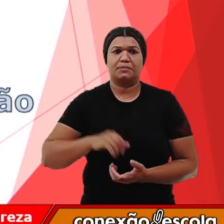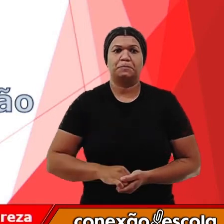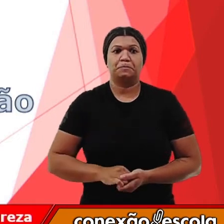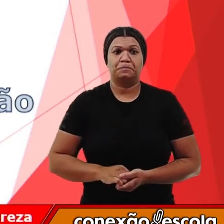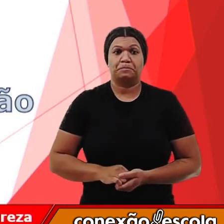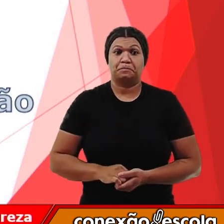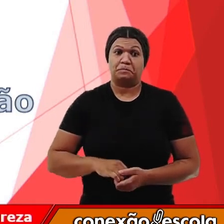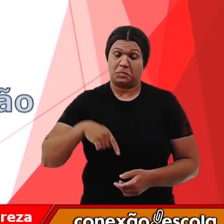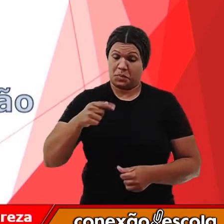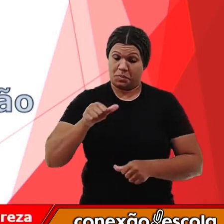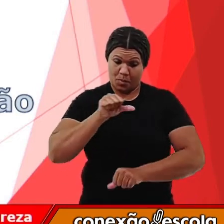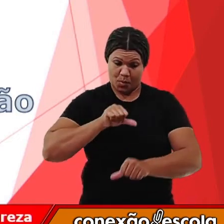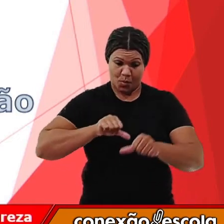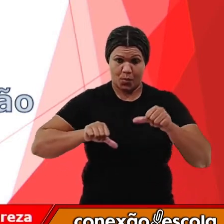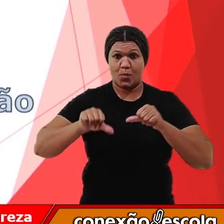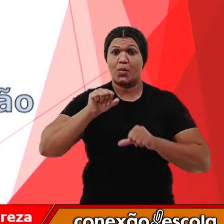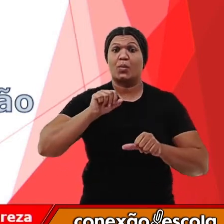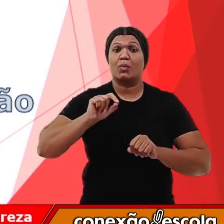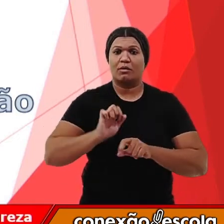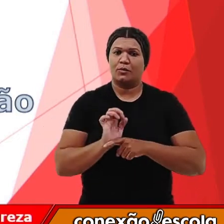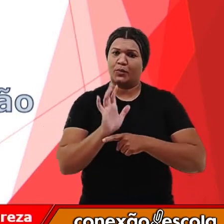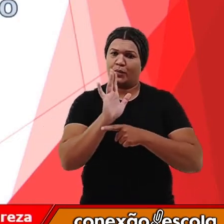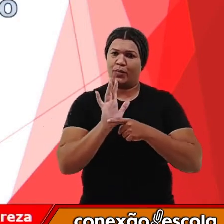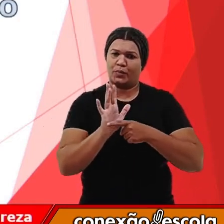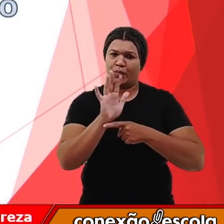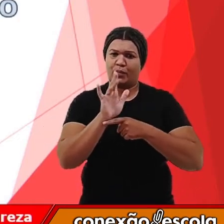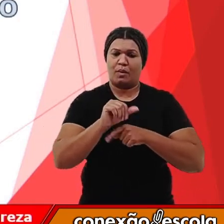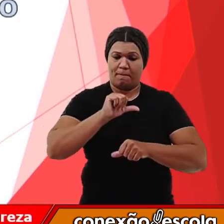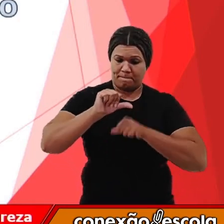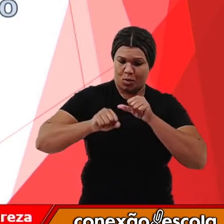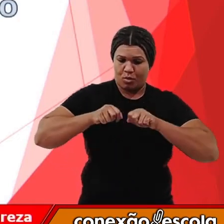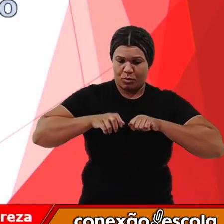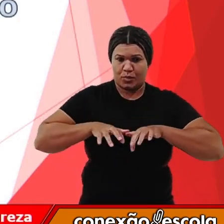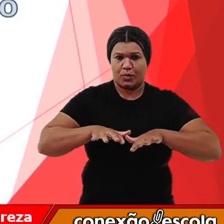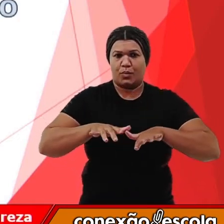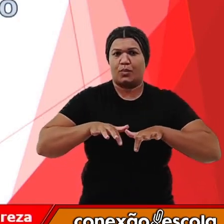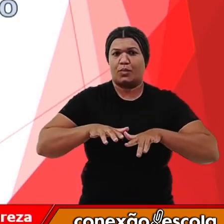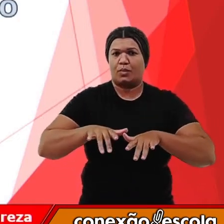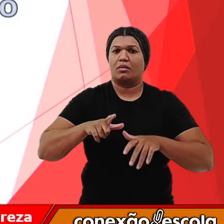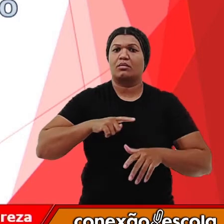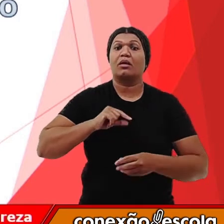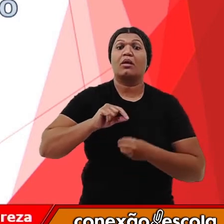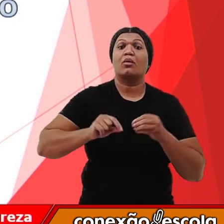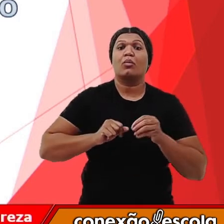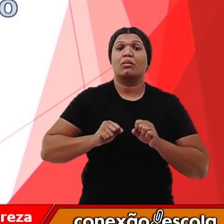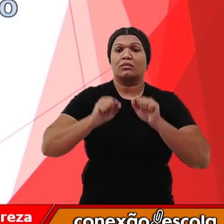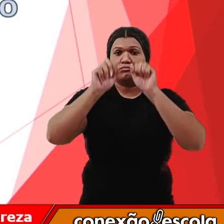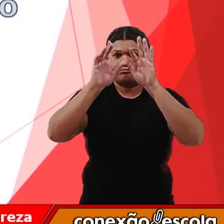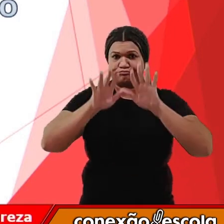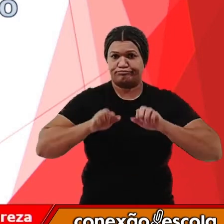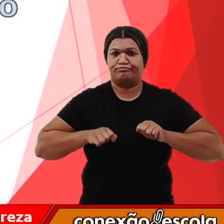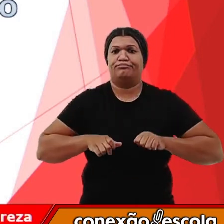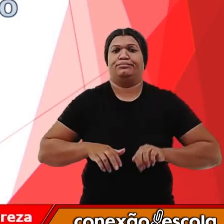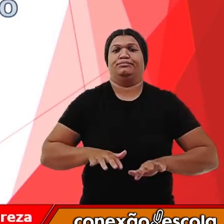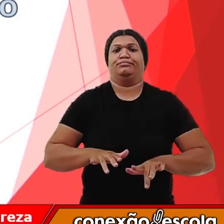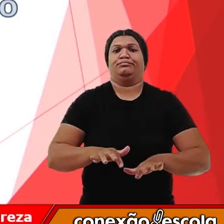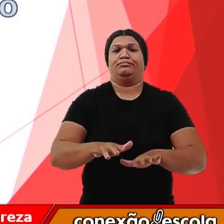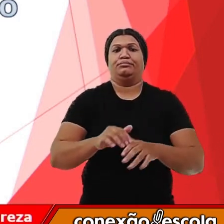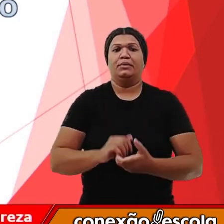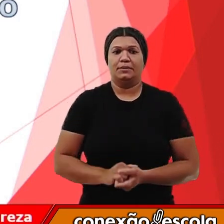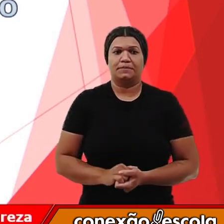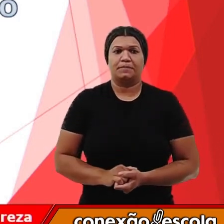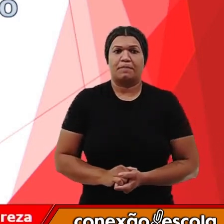vai para o estado líquido, eu digo que aconteceu uma condensação. E quando ela está no estado líquido